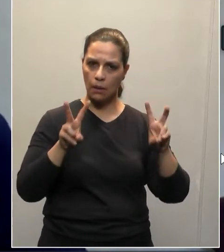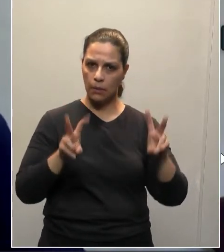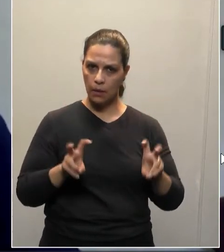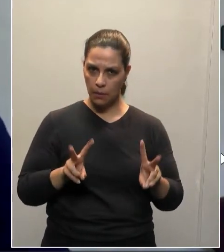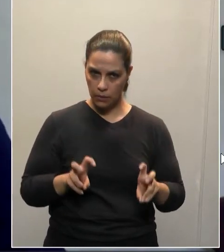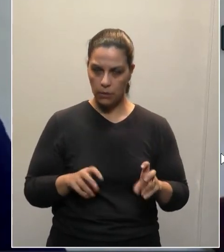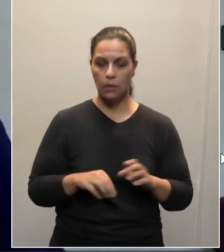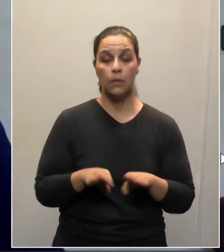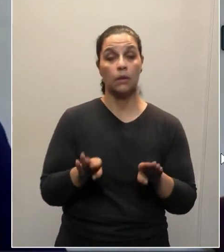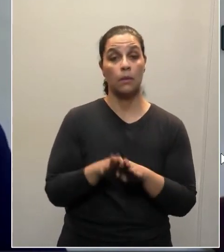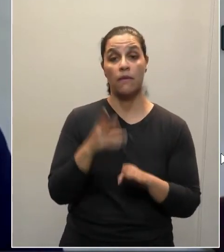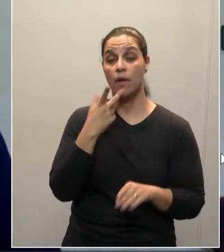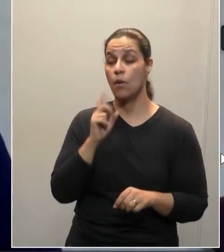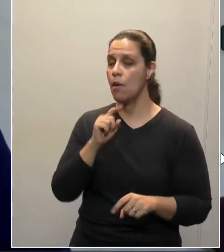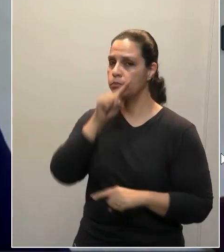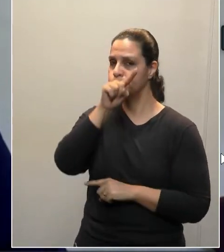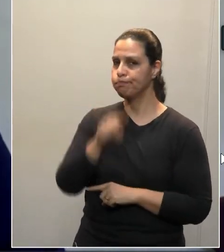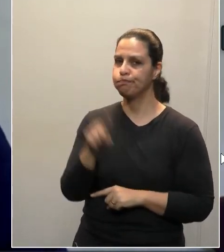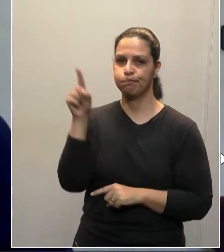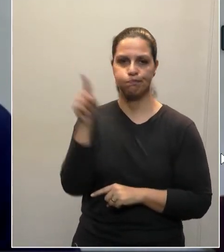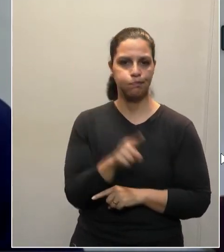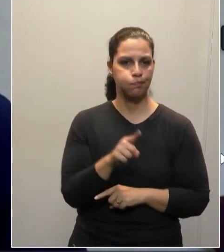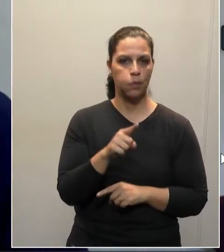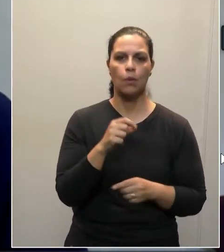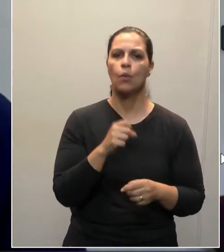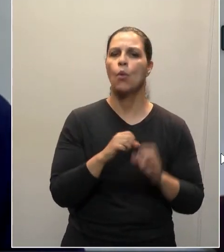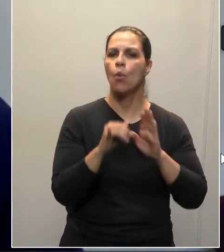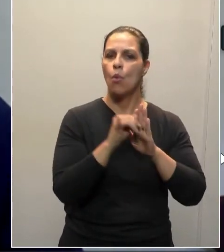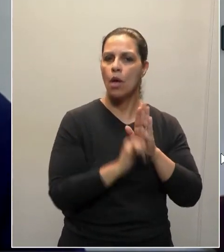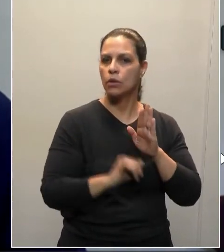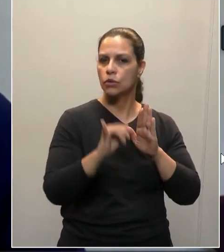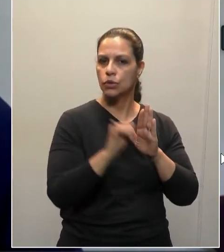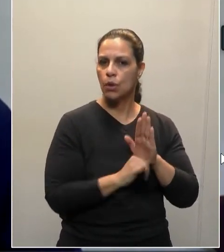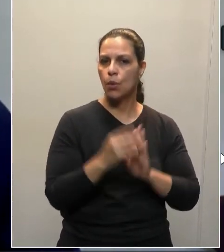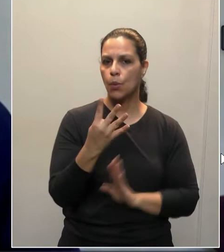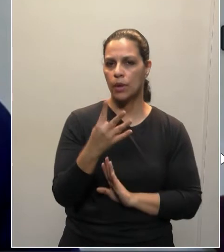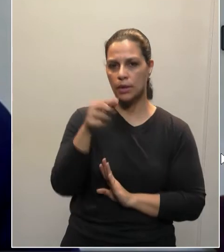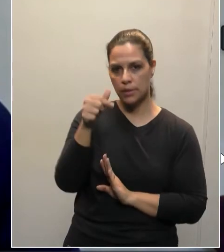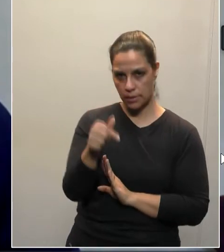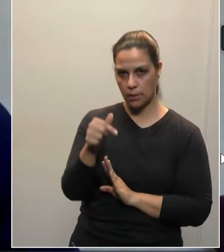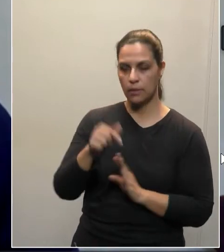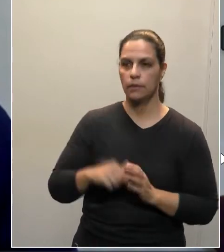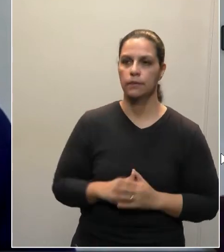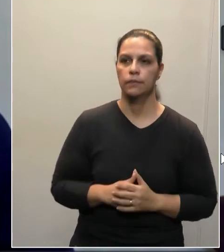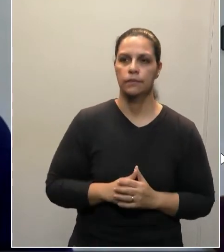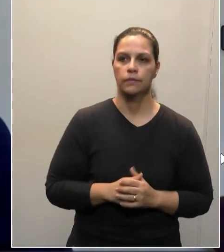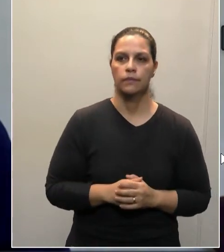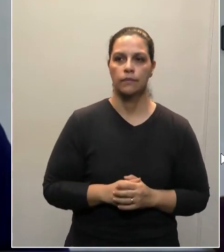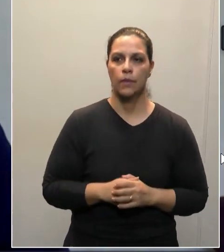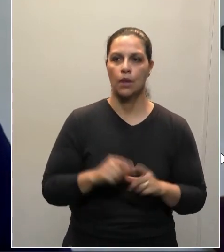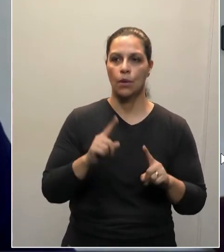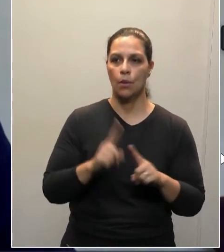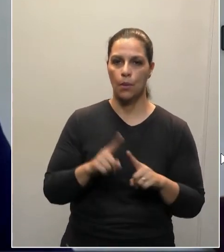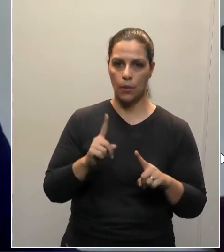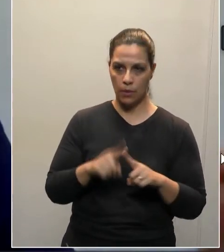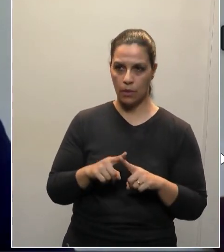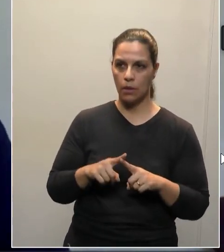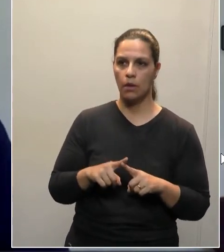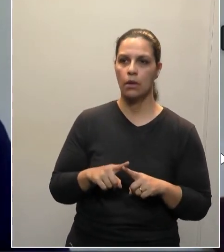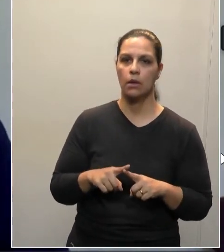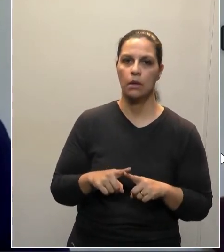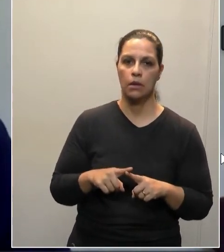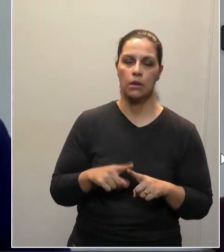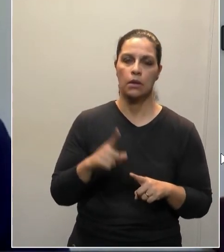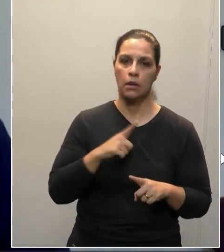a suspensão, a revogação do edital 47, para que se